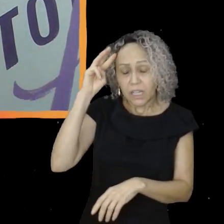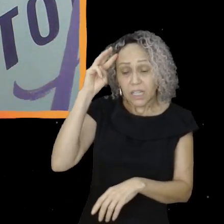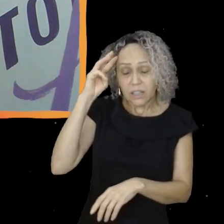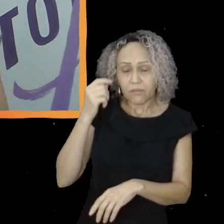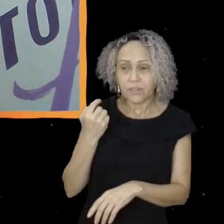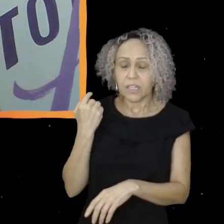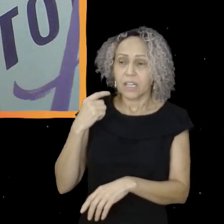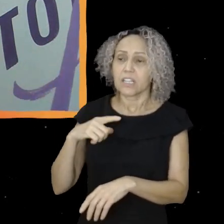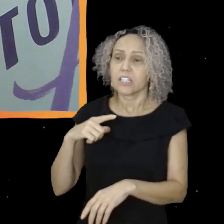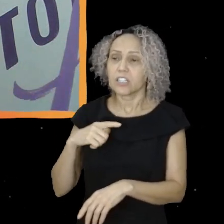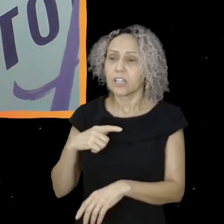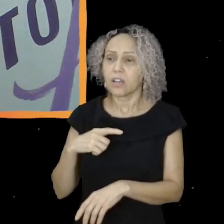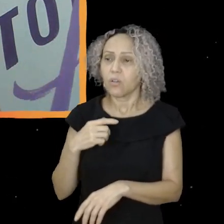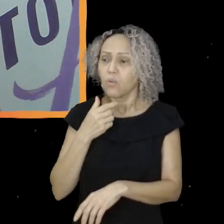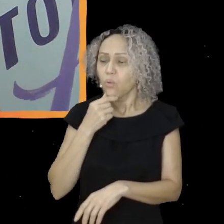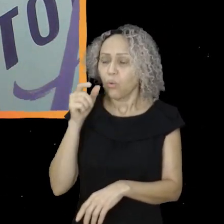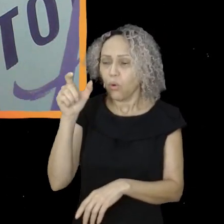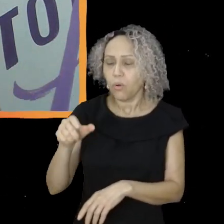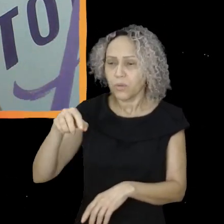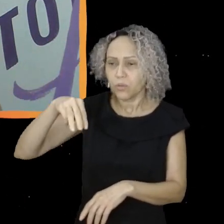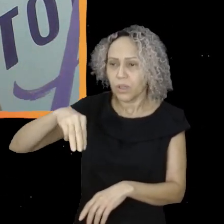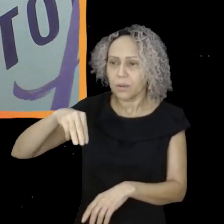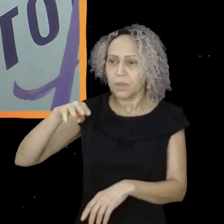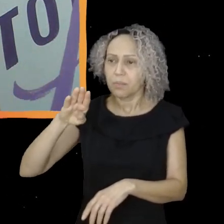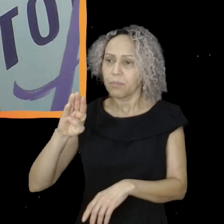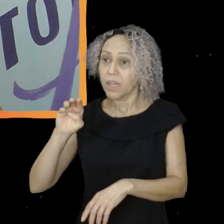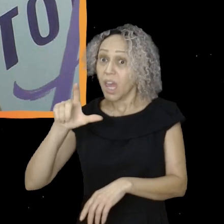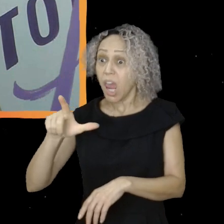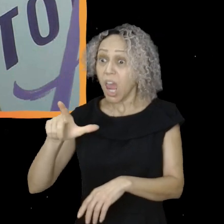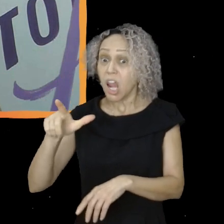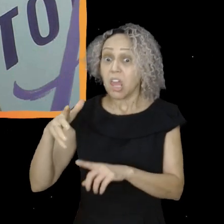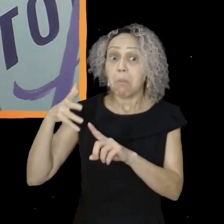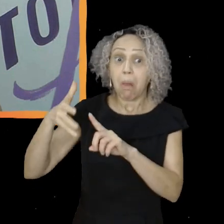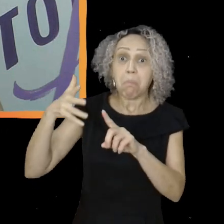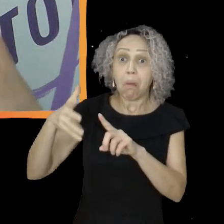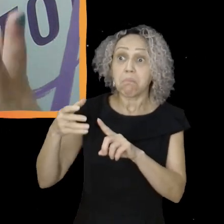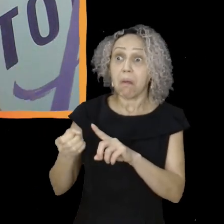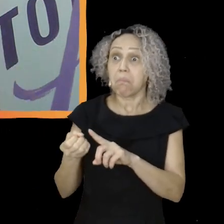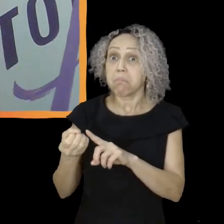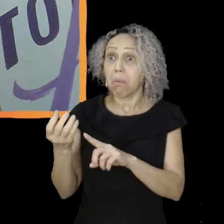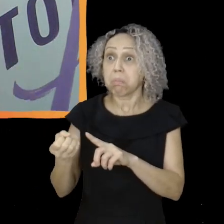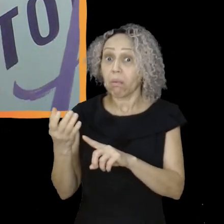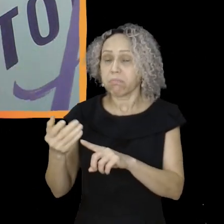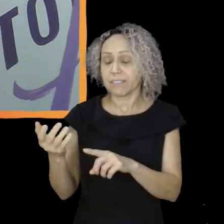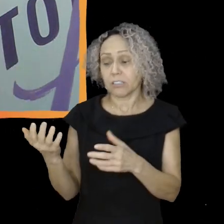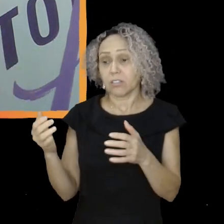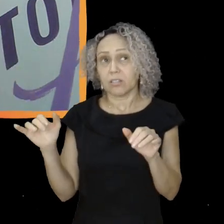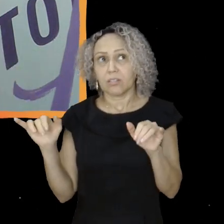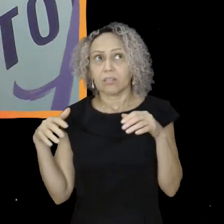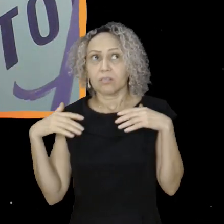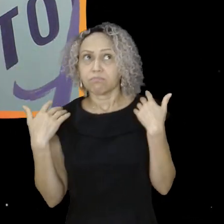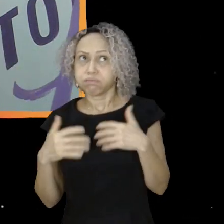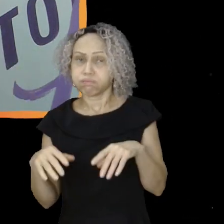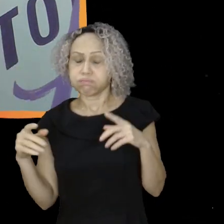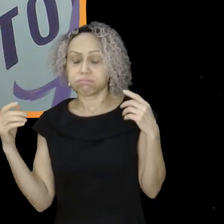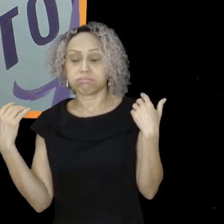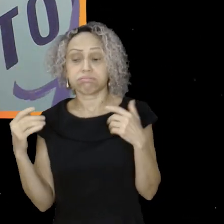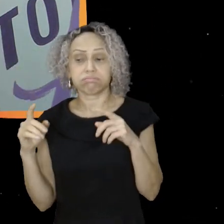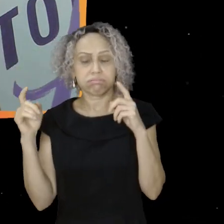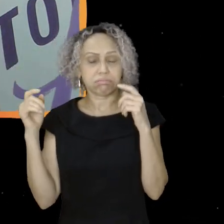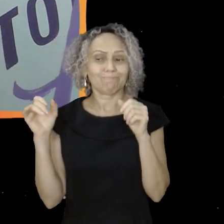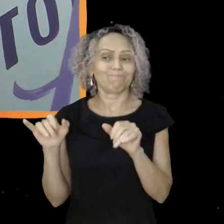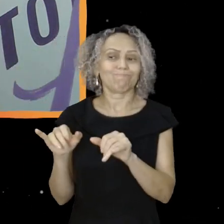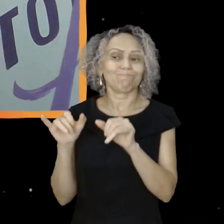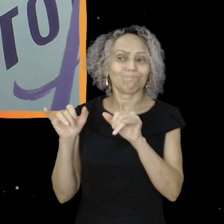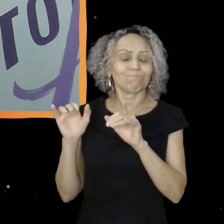conseguiu viabilizar que tivesse um contraponto no grande expediente, na sessão seguinte. Daí, a galera da assembleia, os deputados,